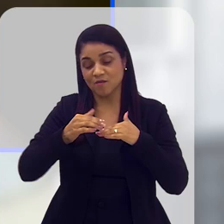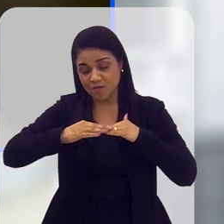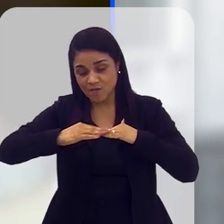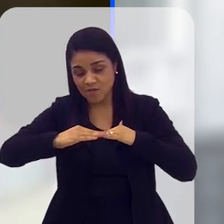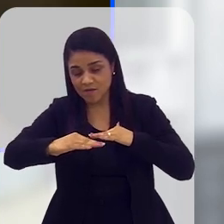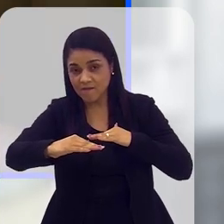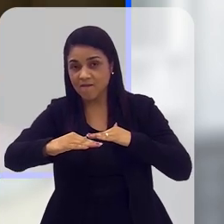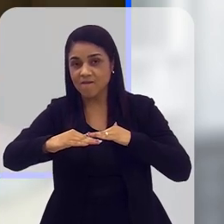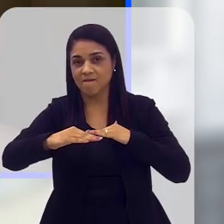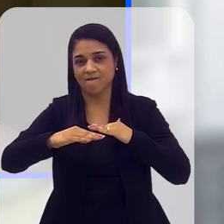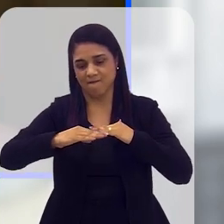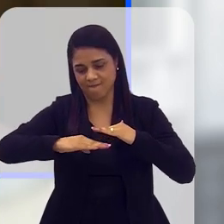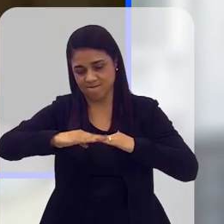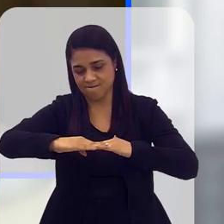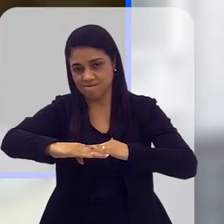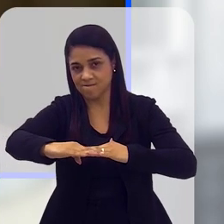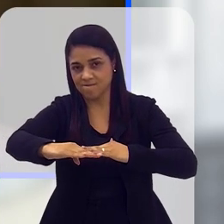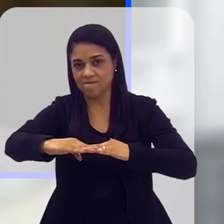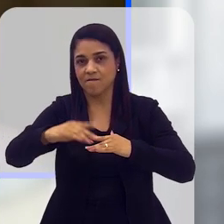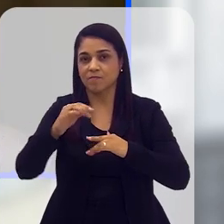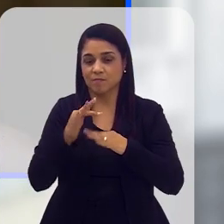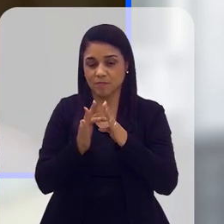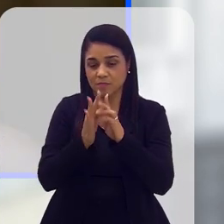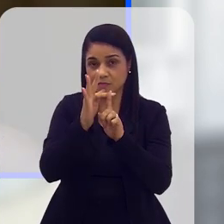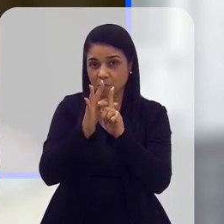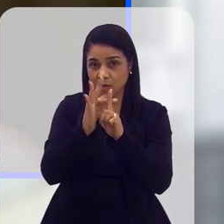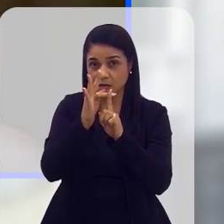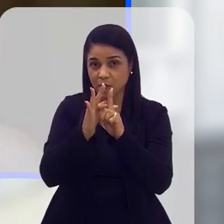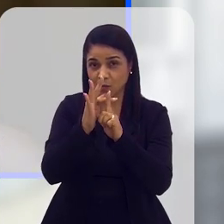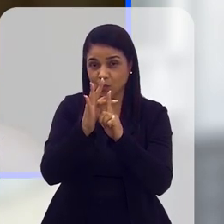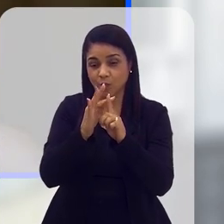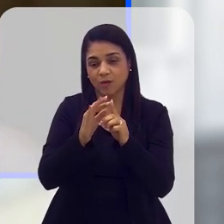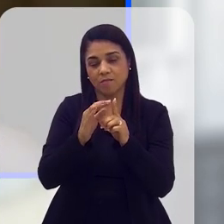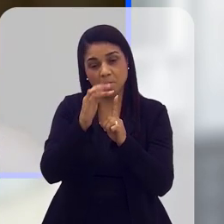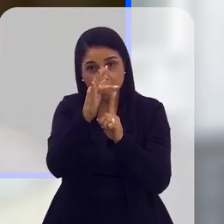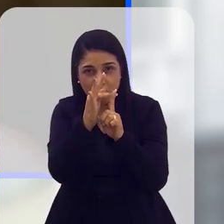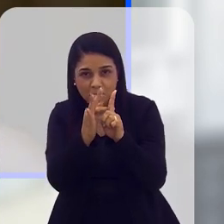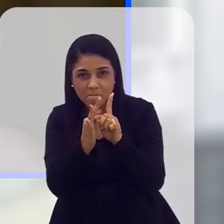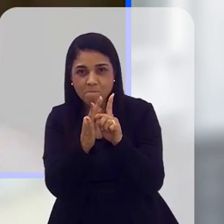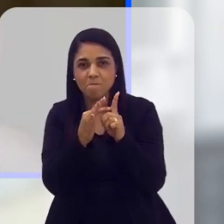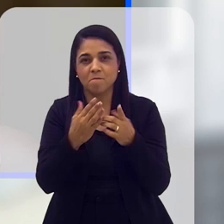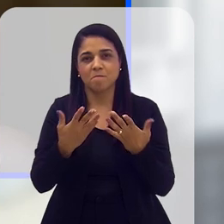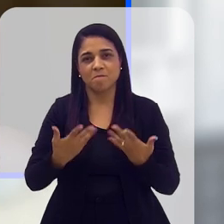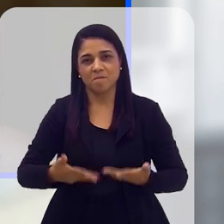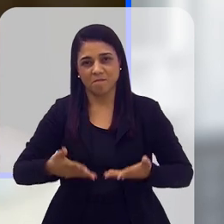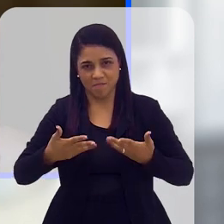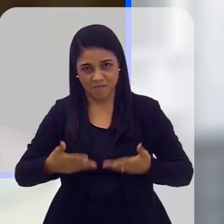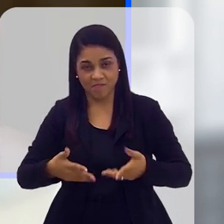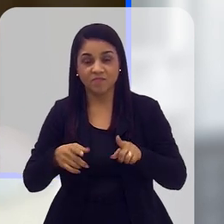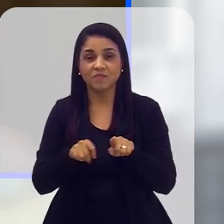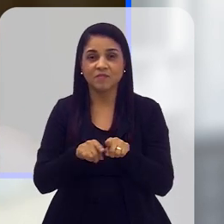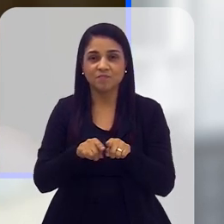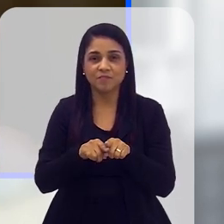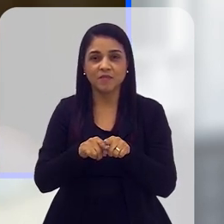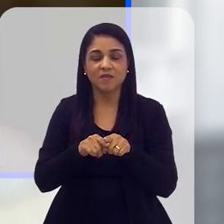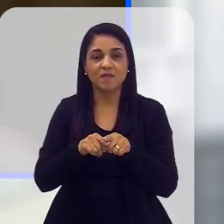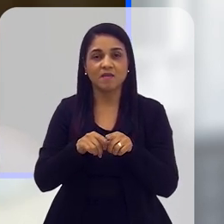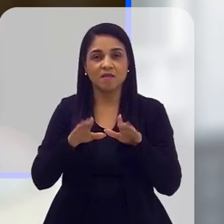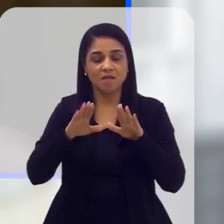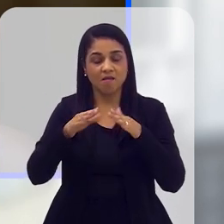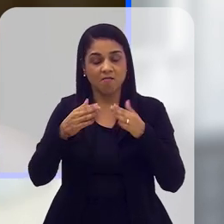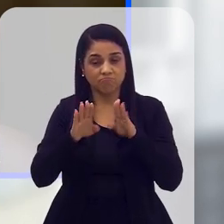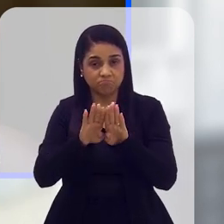fazer diferença na temperatura do próprio ambiente, as aberturas da